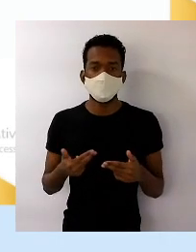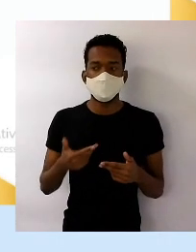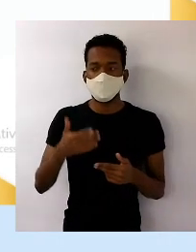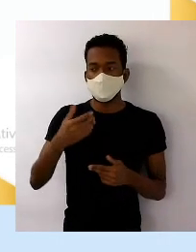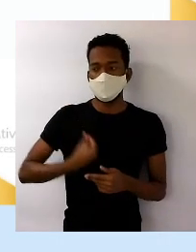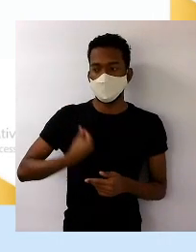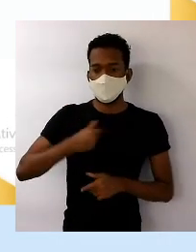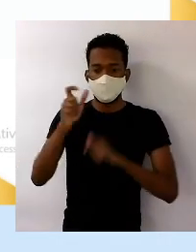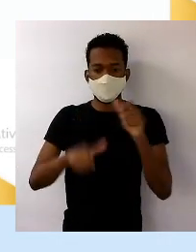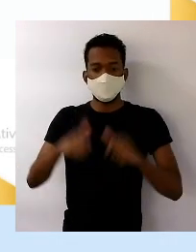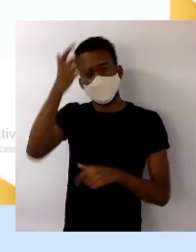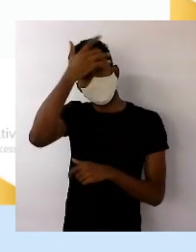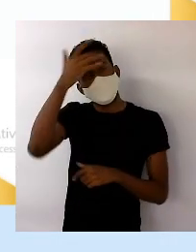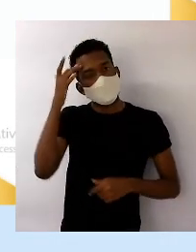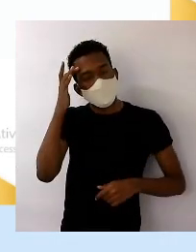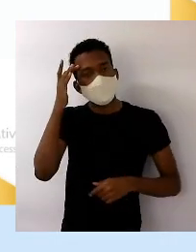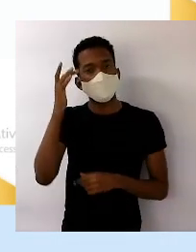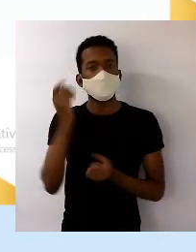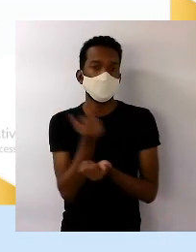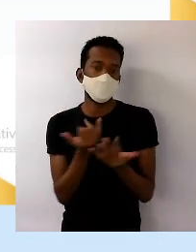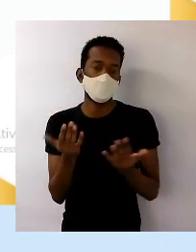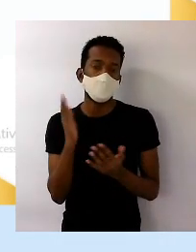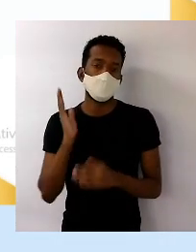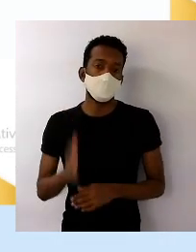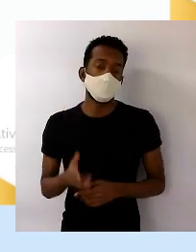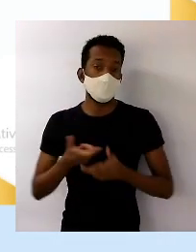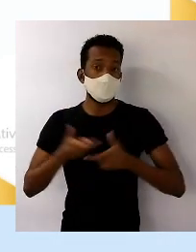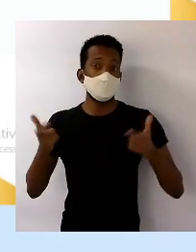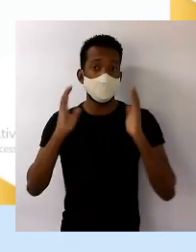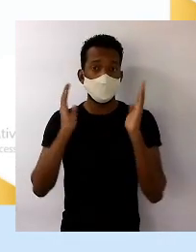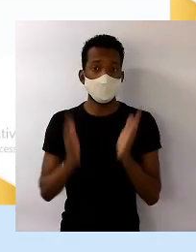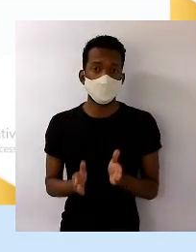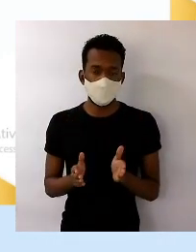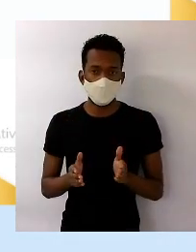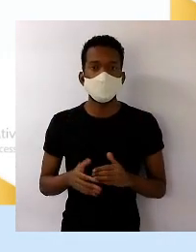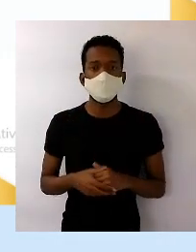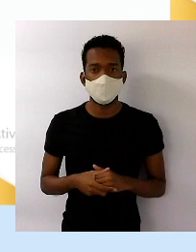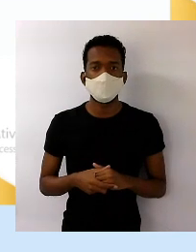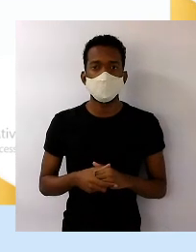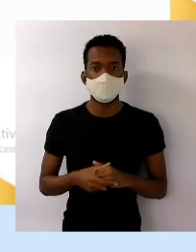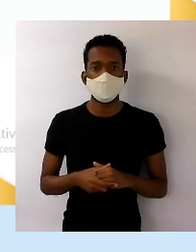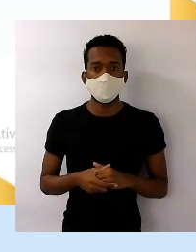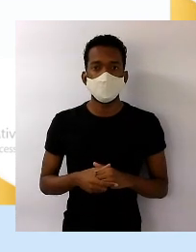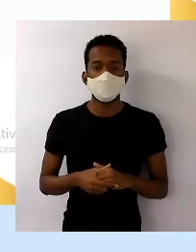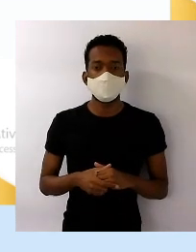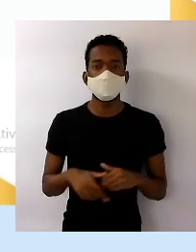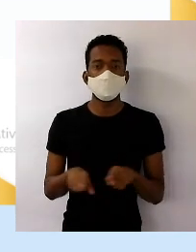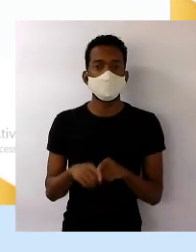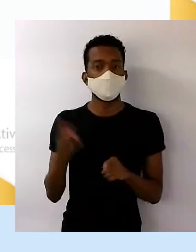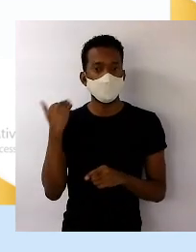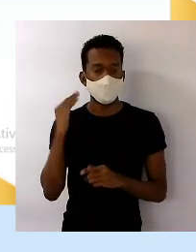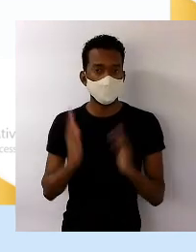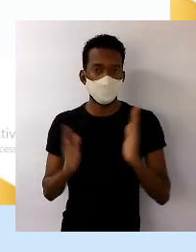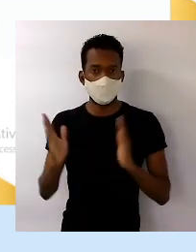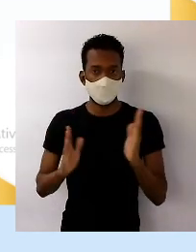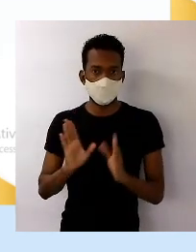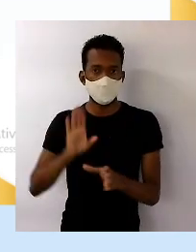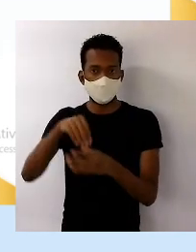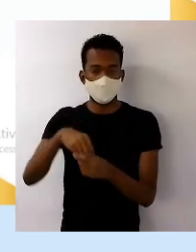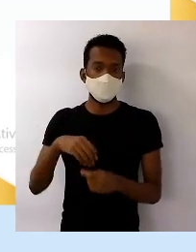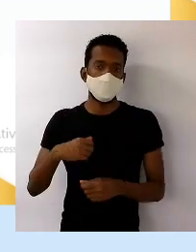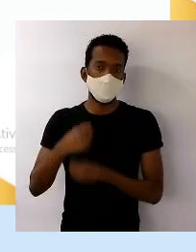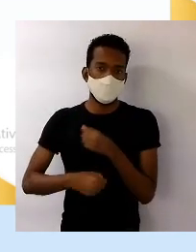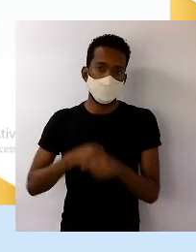pessoas por faixa etária, muito grande nas décadas que se passaram após 85.